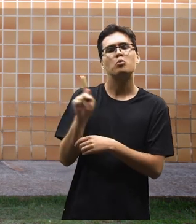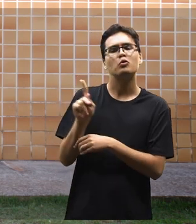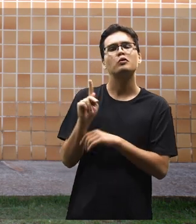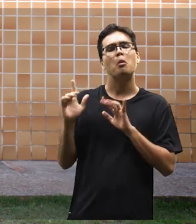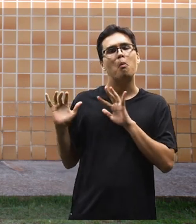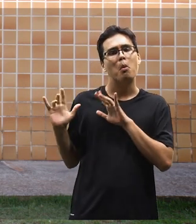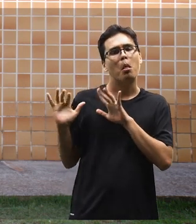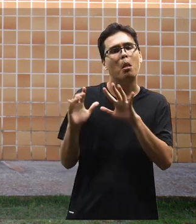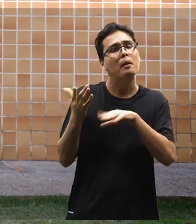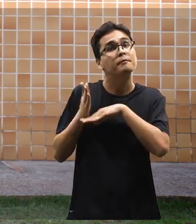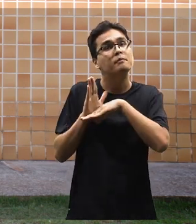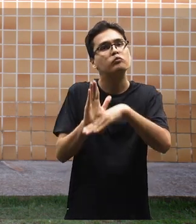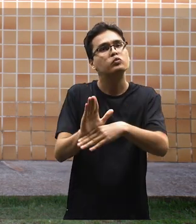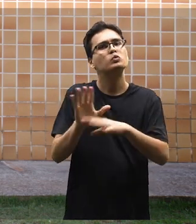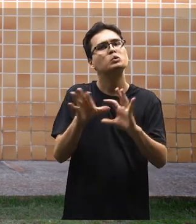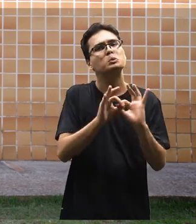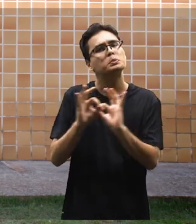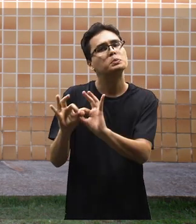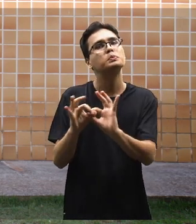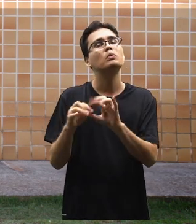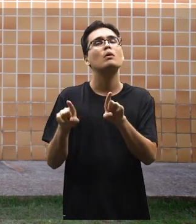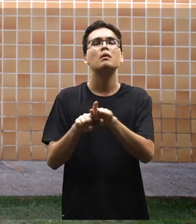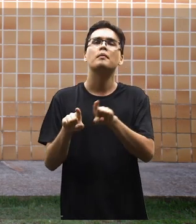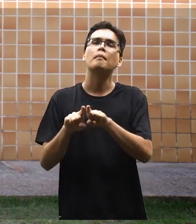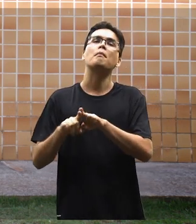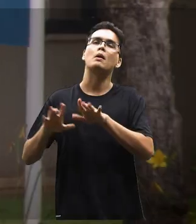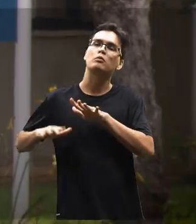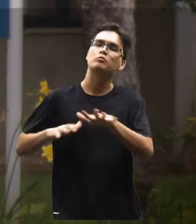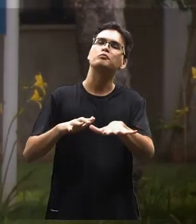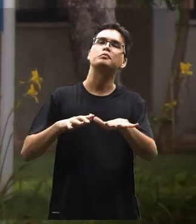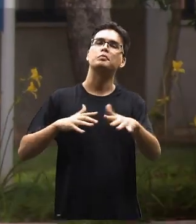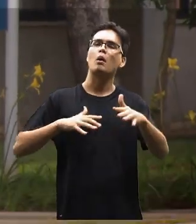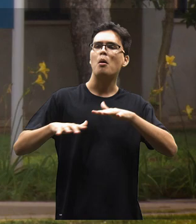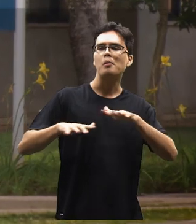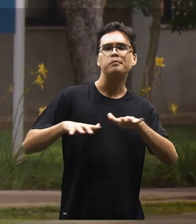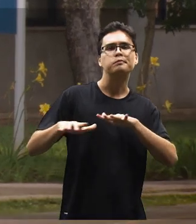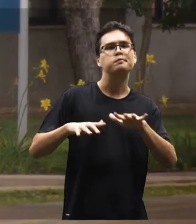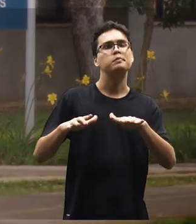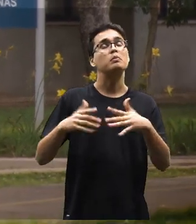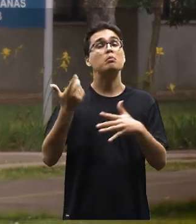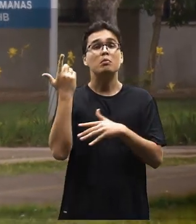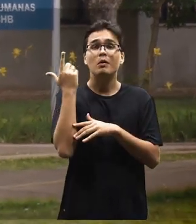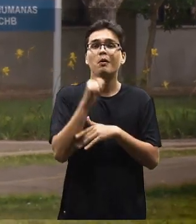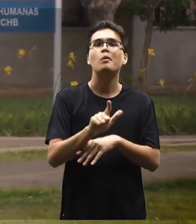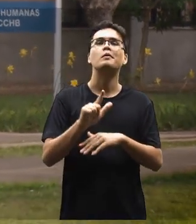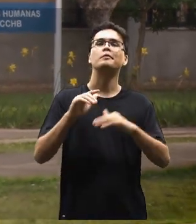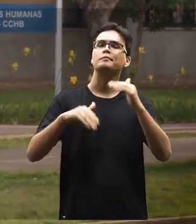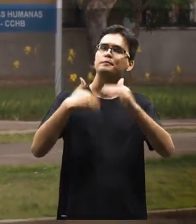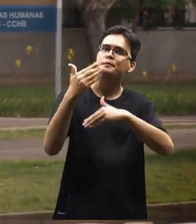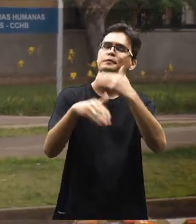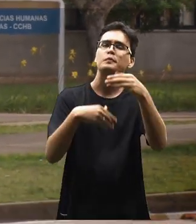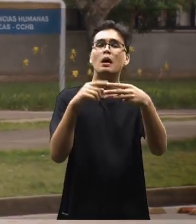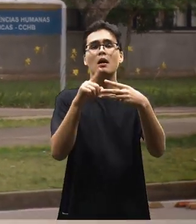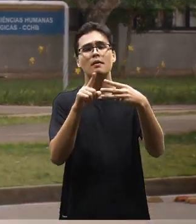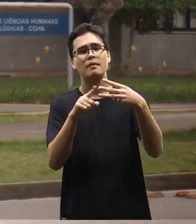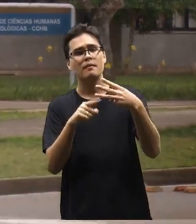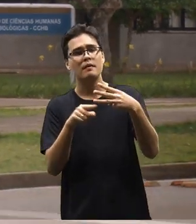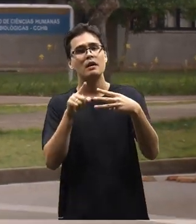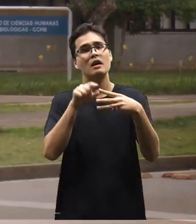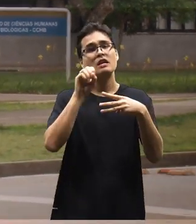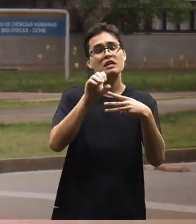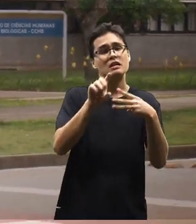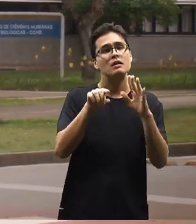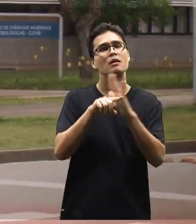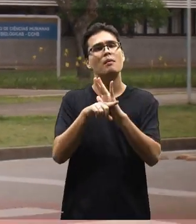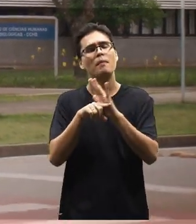professores acabam, e professoras acabam se envolvendo nessa movimentação, justamente para a gente conseguir construir essa tria de ensino,